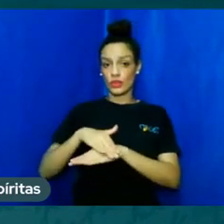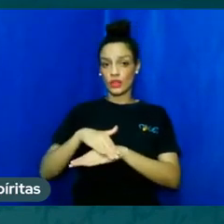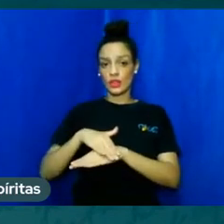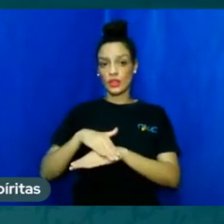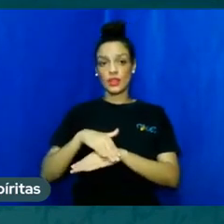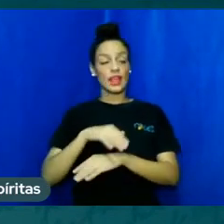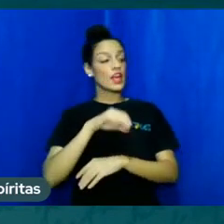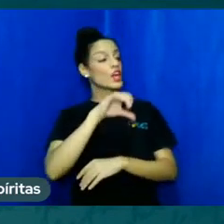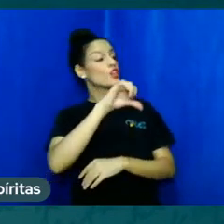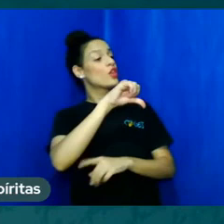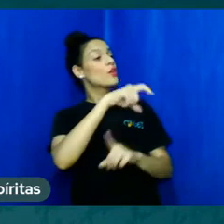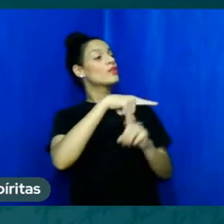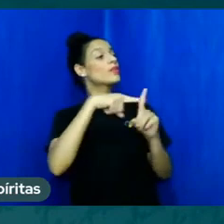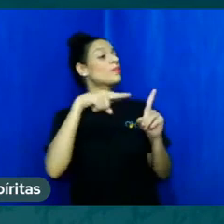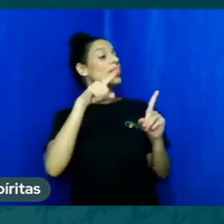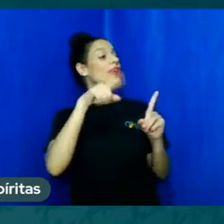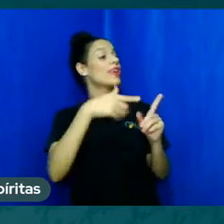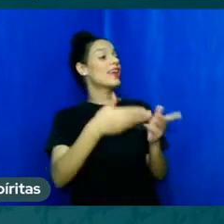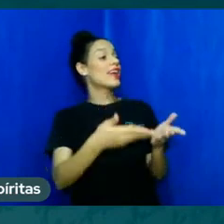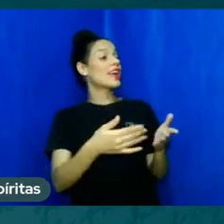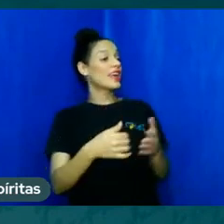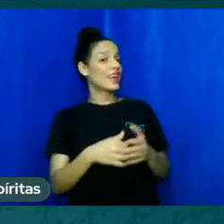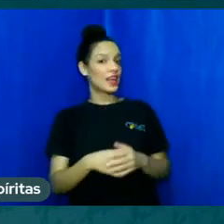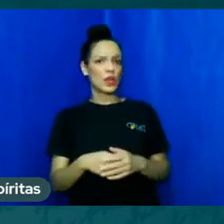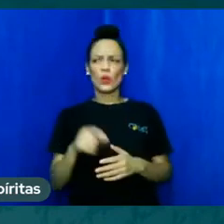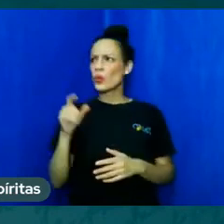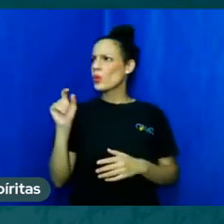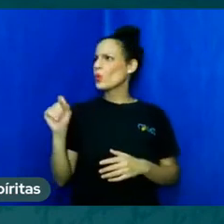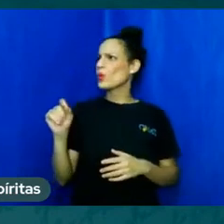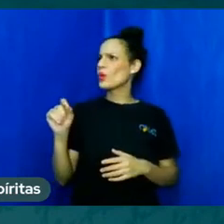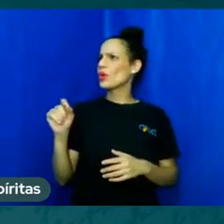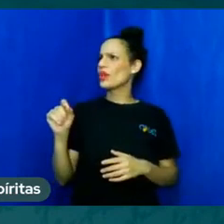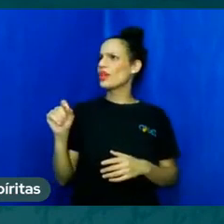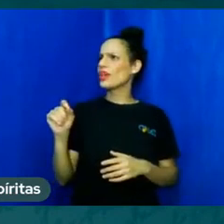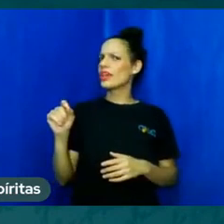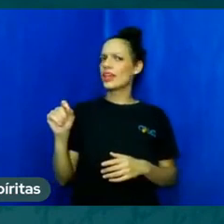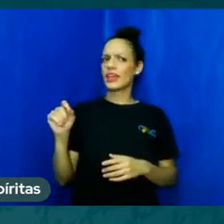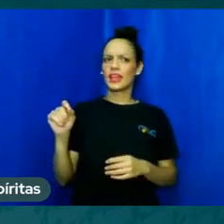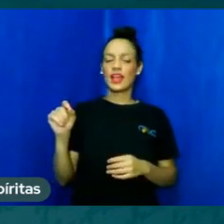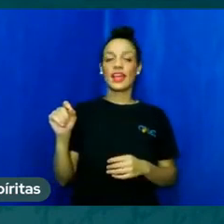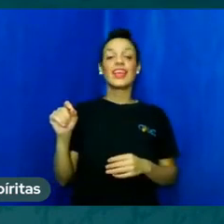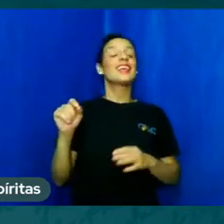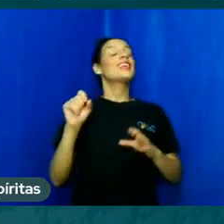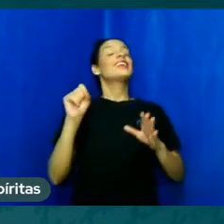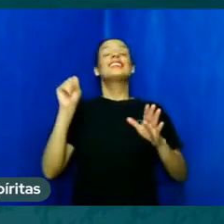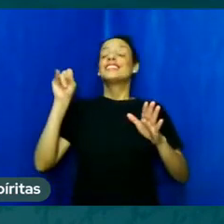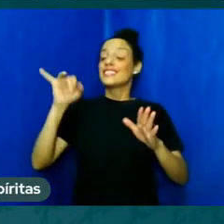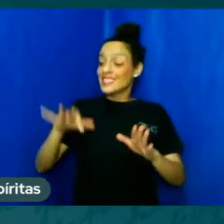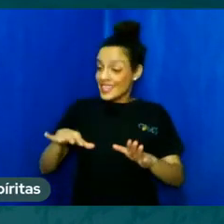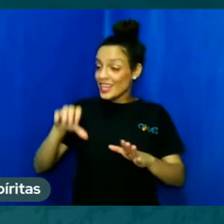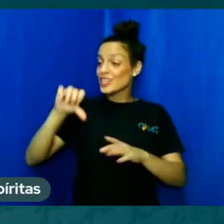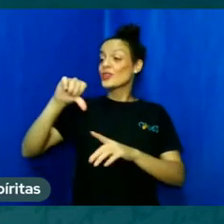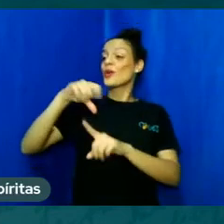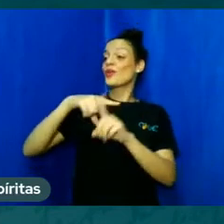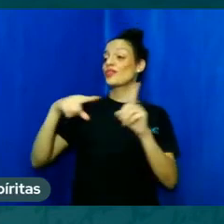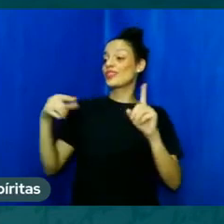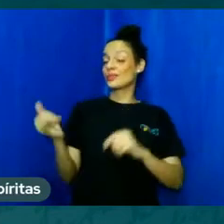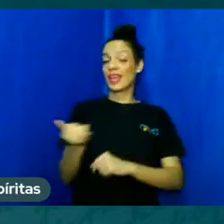21h30, Carlos. Oi? 21h30. Ah, 21h30, desculpa.